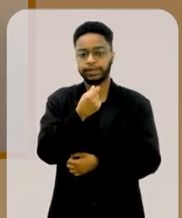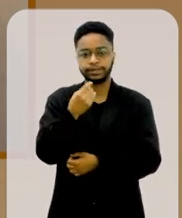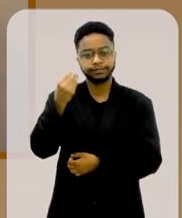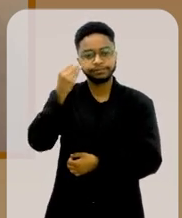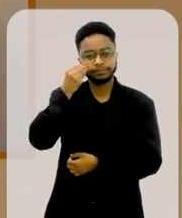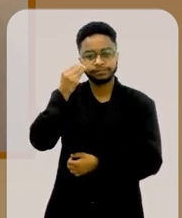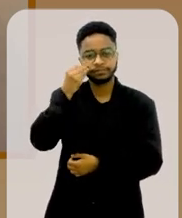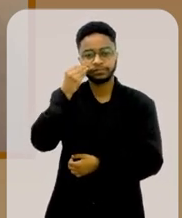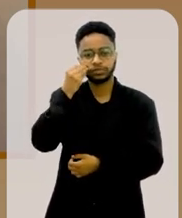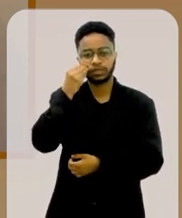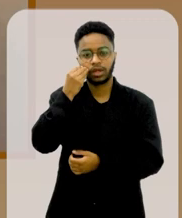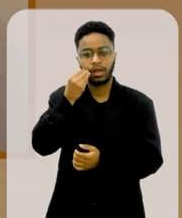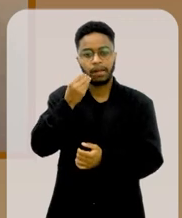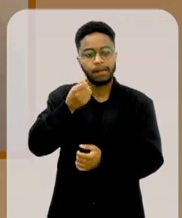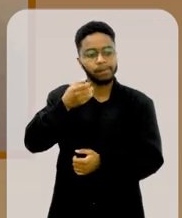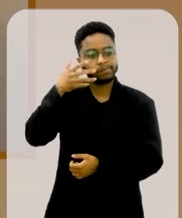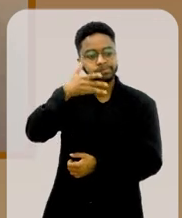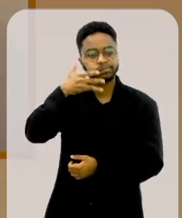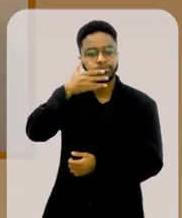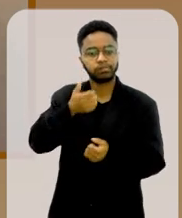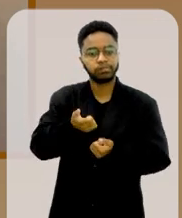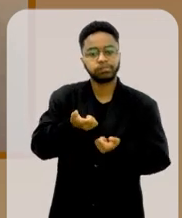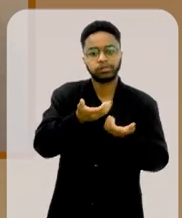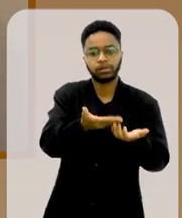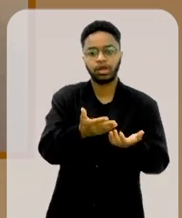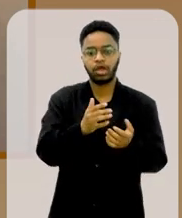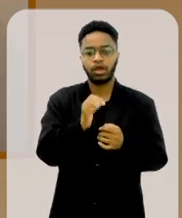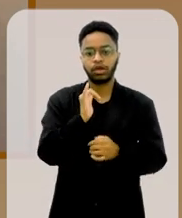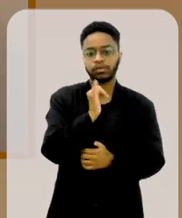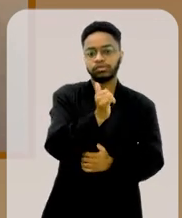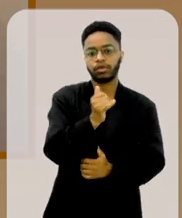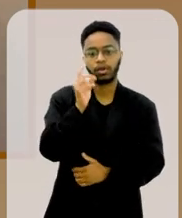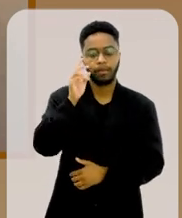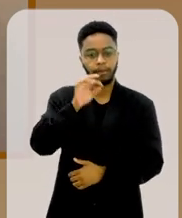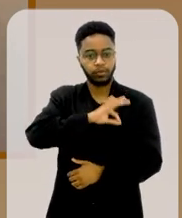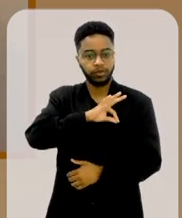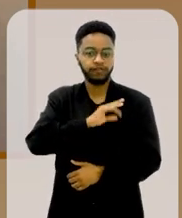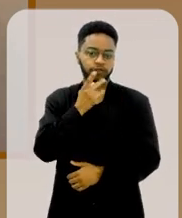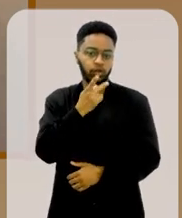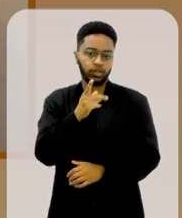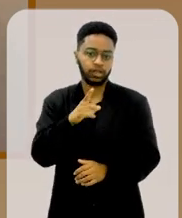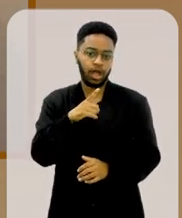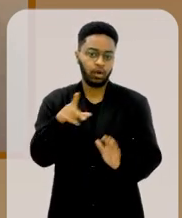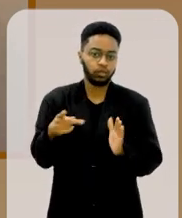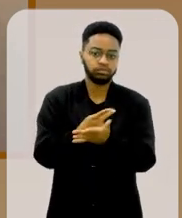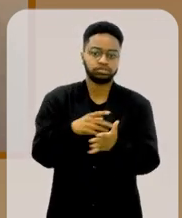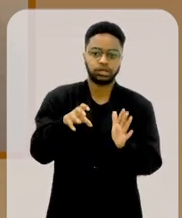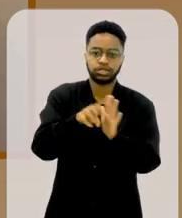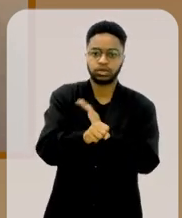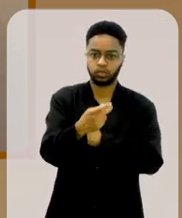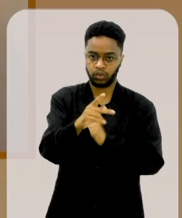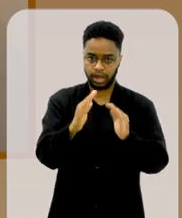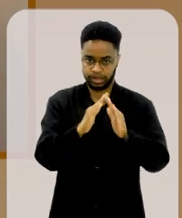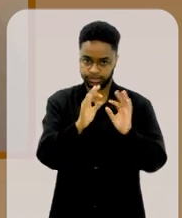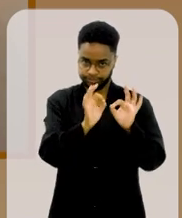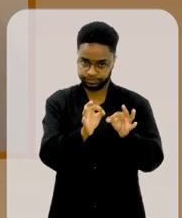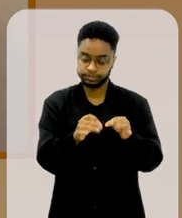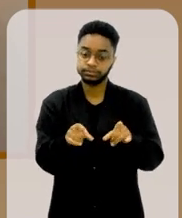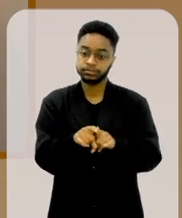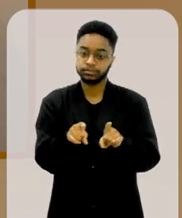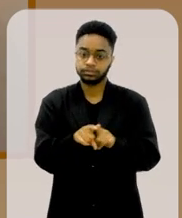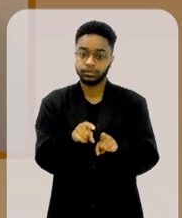tentando passar para a polícia uma versão de que tinha ocorrido um assalto na sua casa, né,